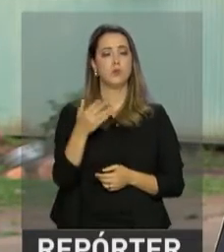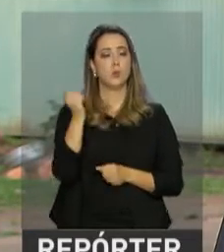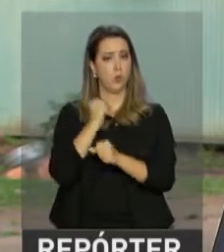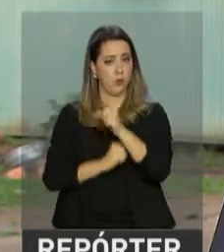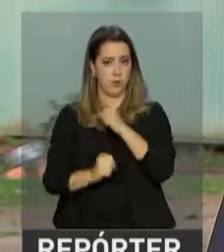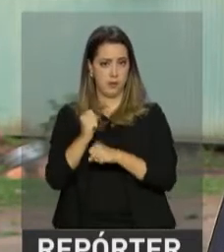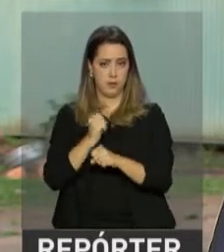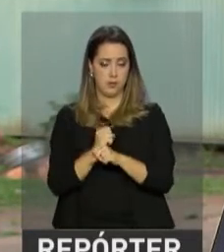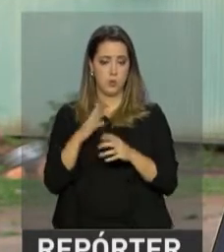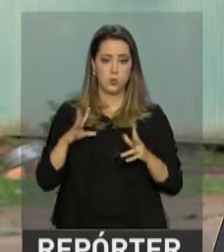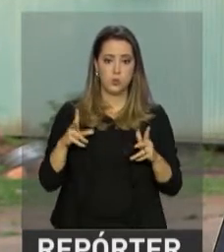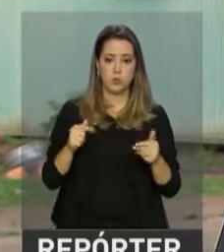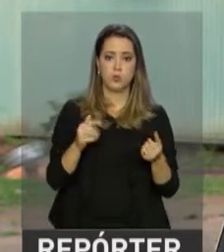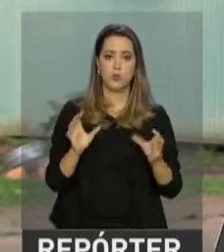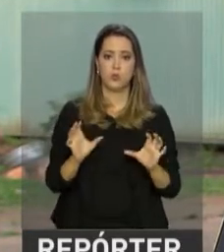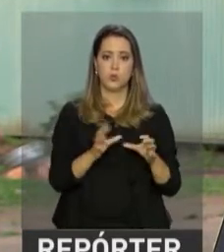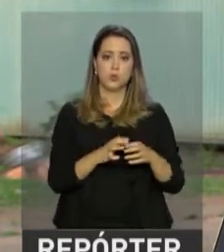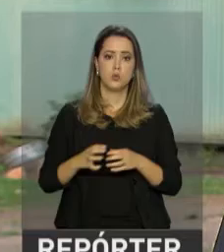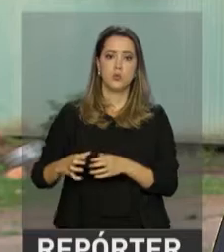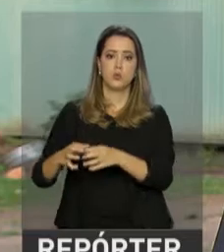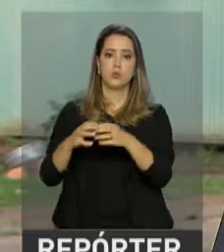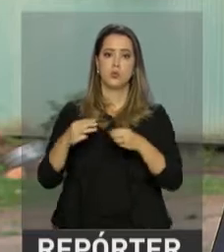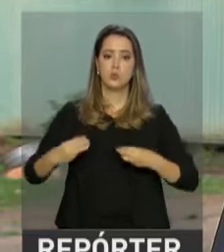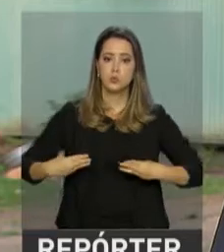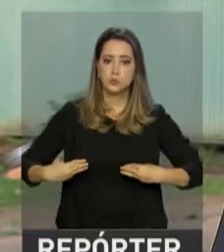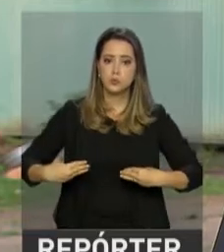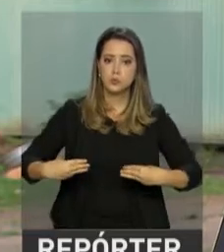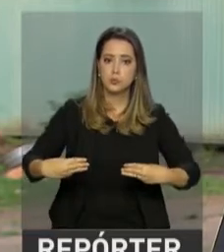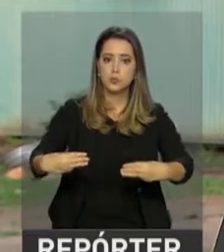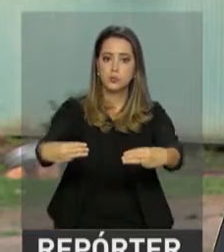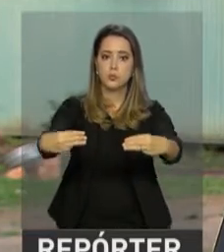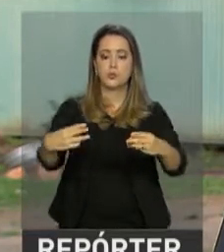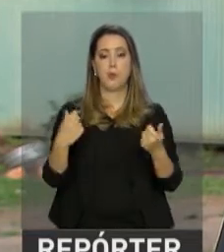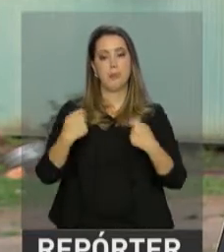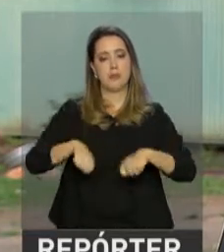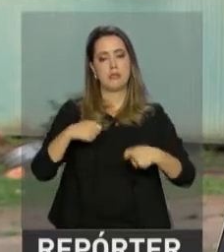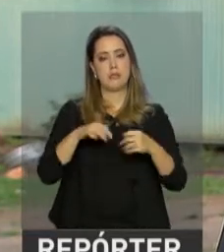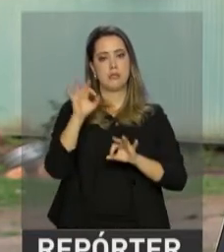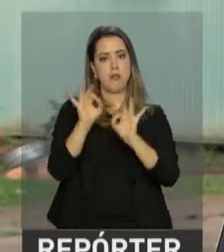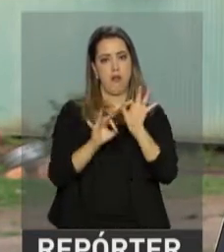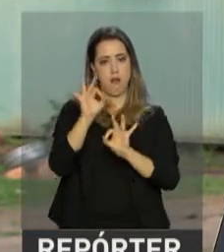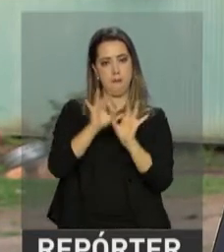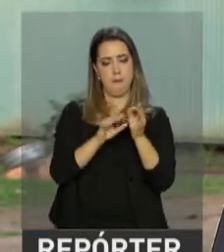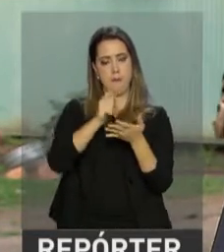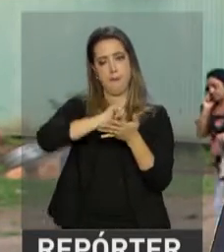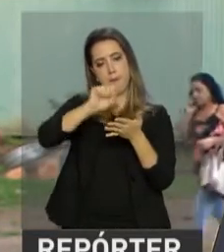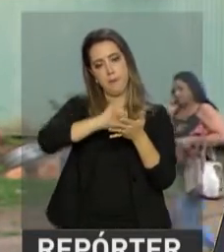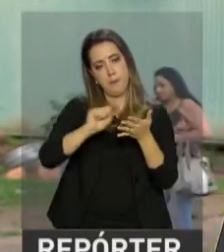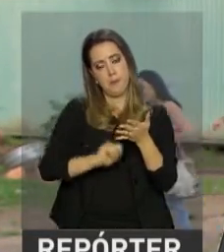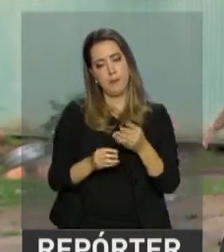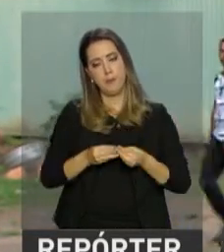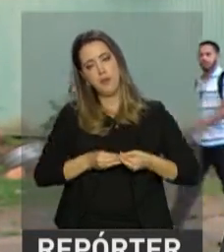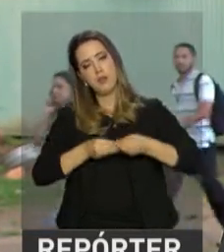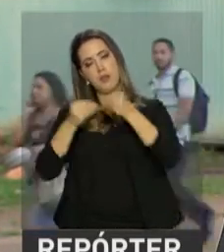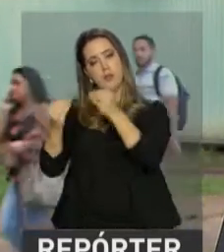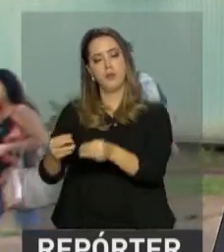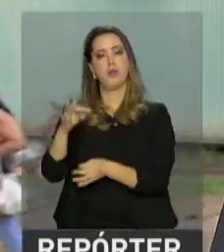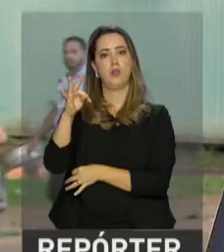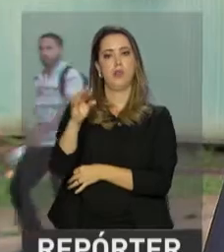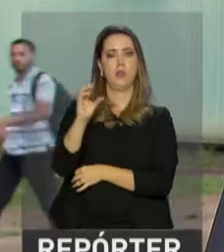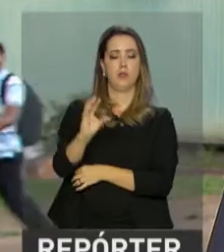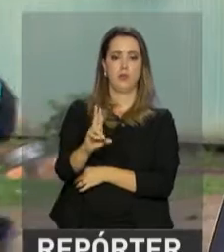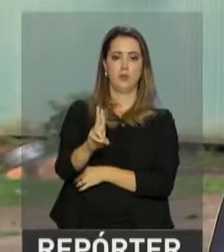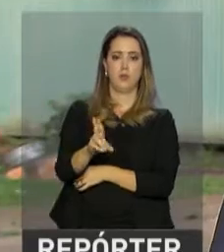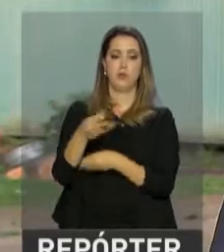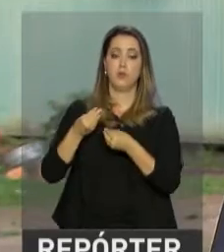do ano passado, todas as pastas da explanada dos ministérios vão elaborar relatórios, enviar ao Tribunal de Contas da União